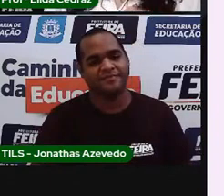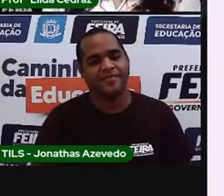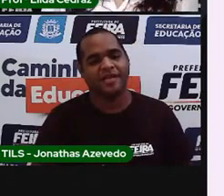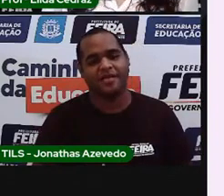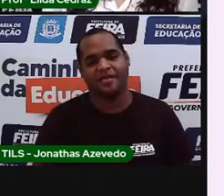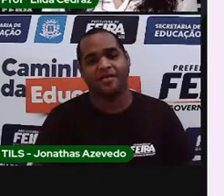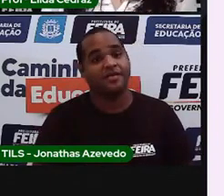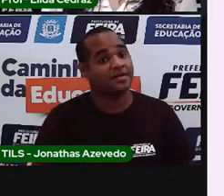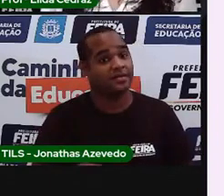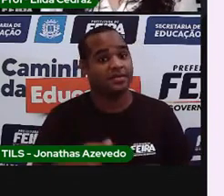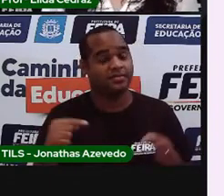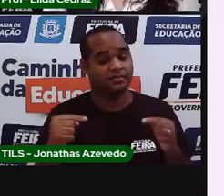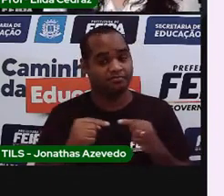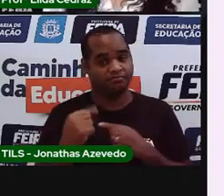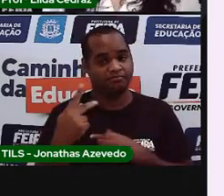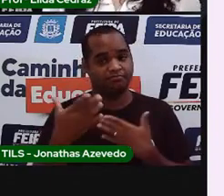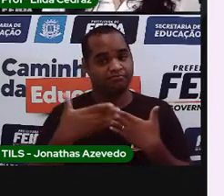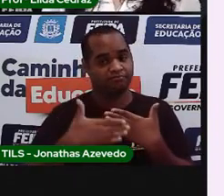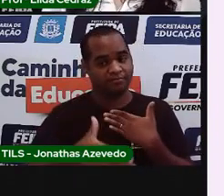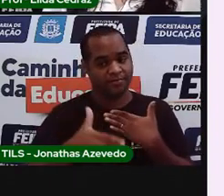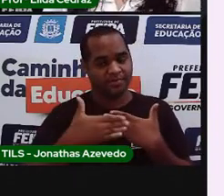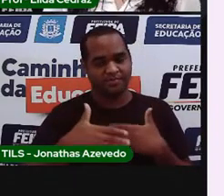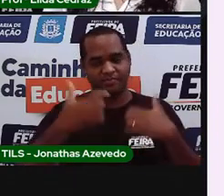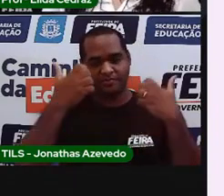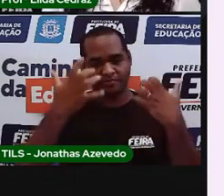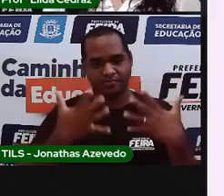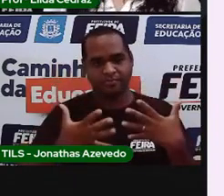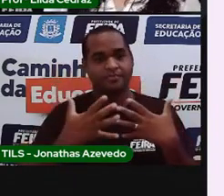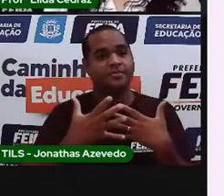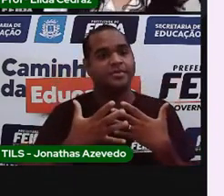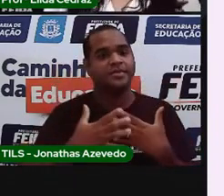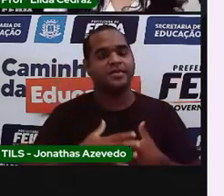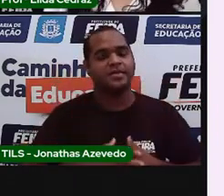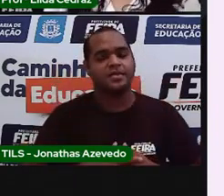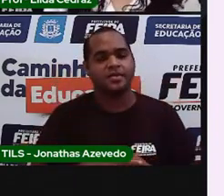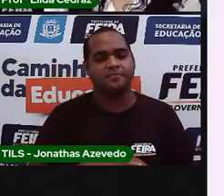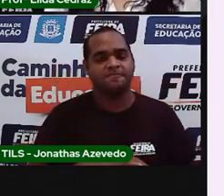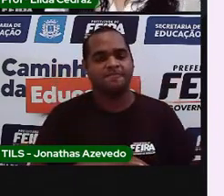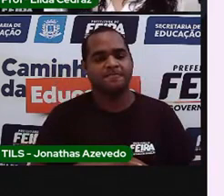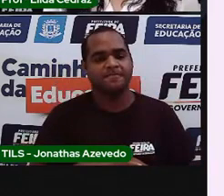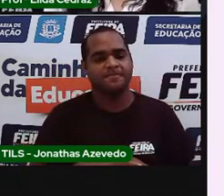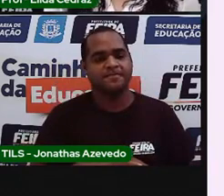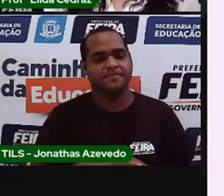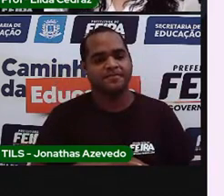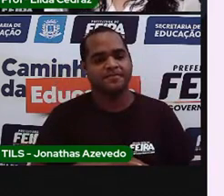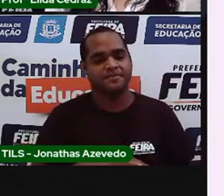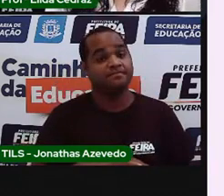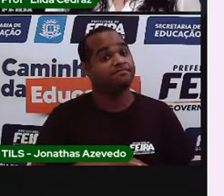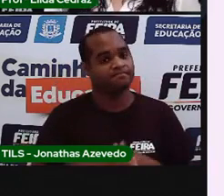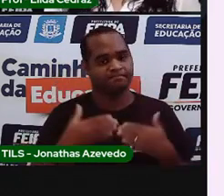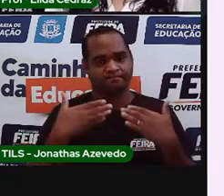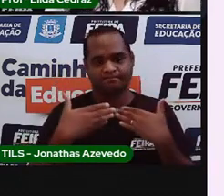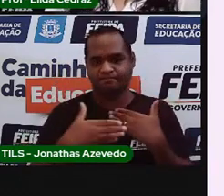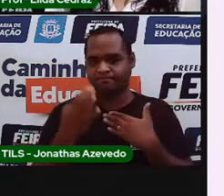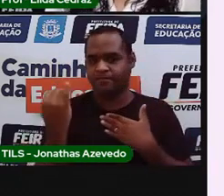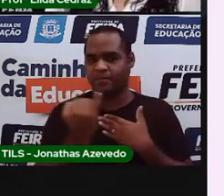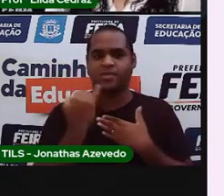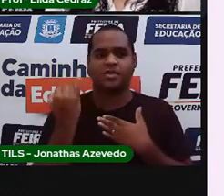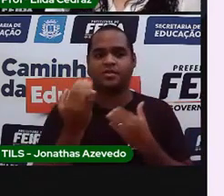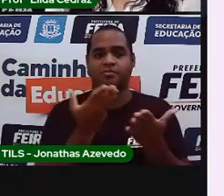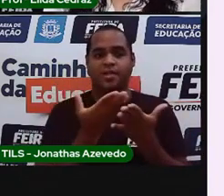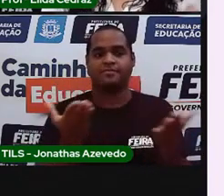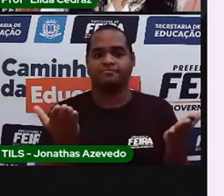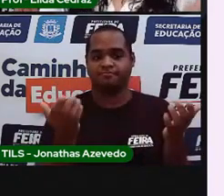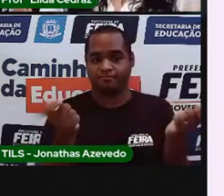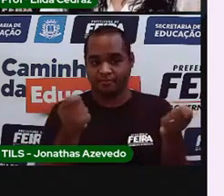Atividade do percurso. Essa atividade é a que vai para você, mandada por nós.